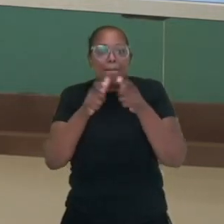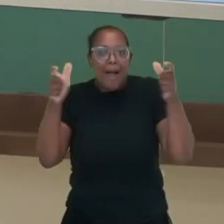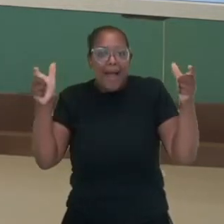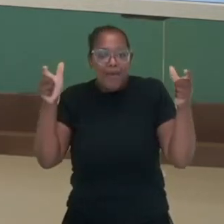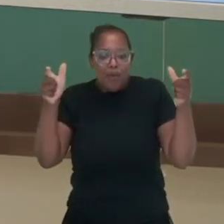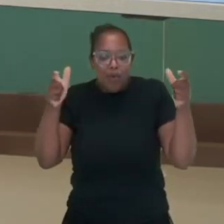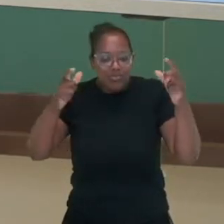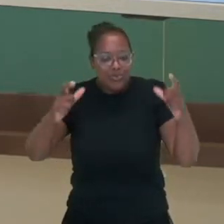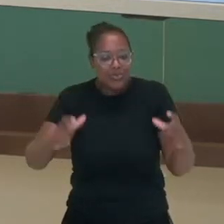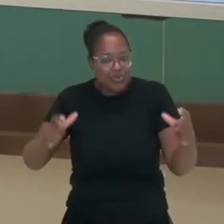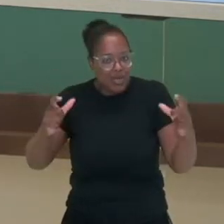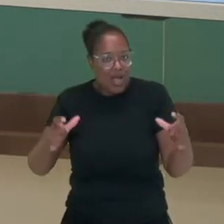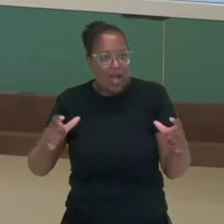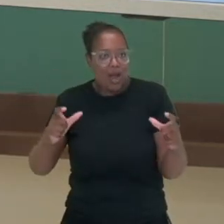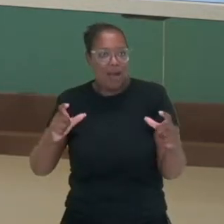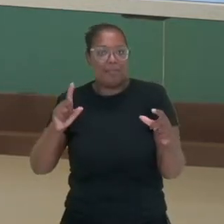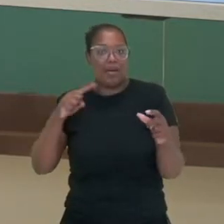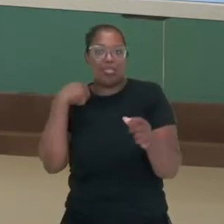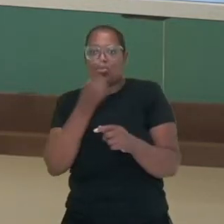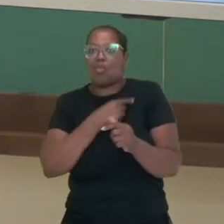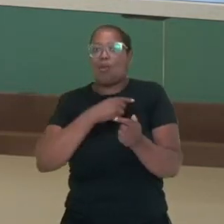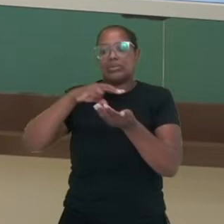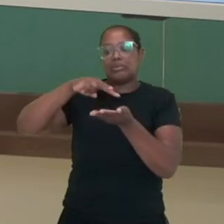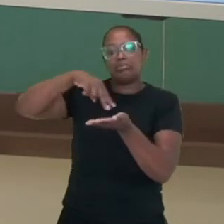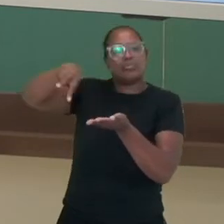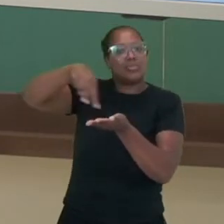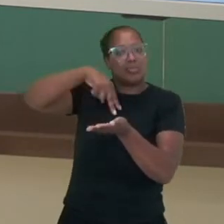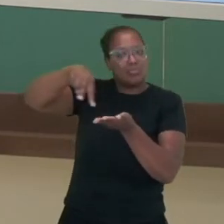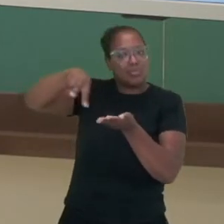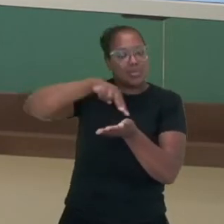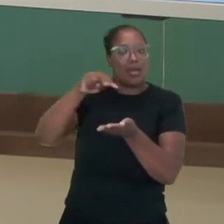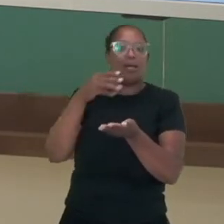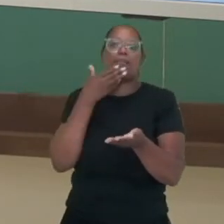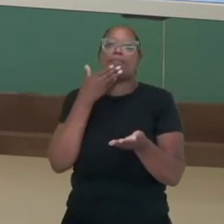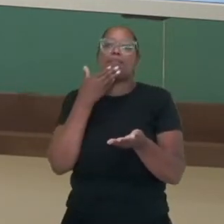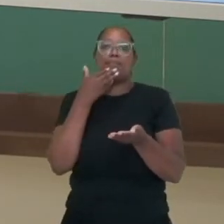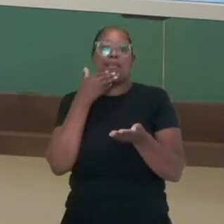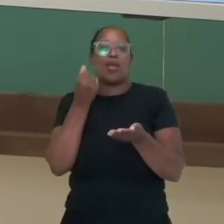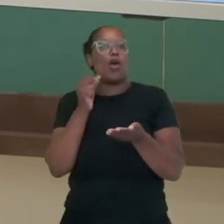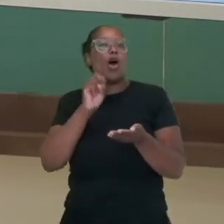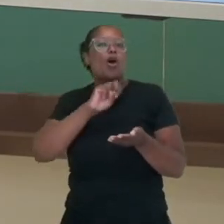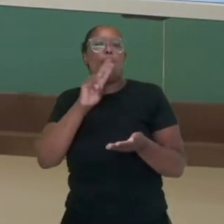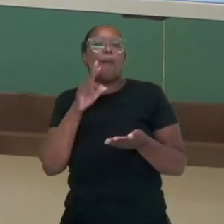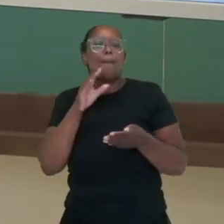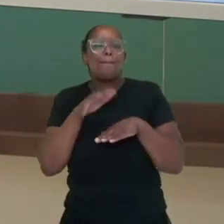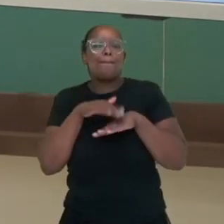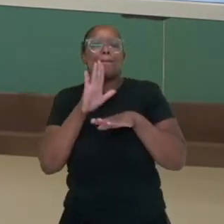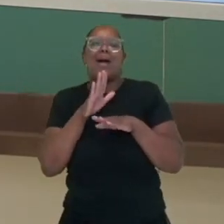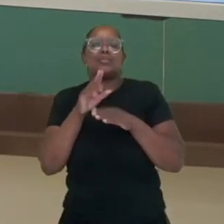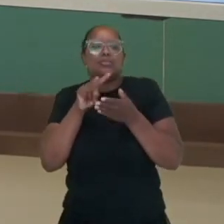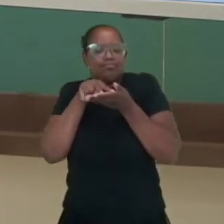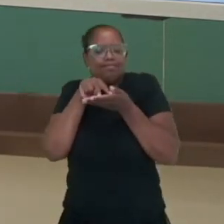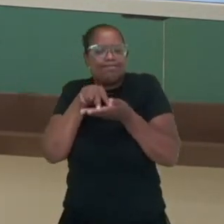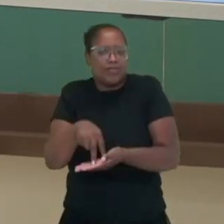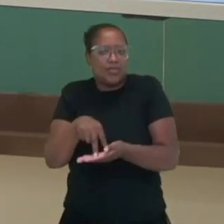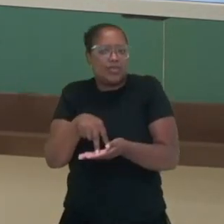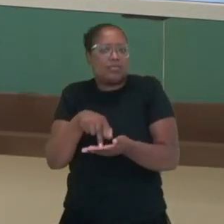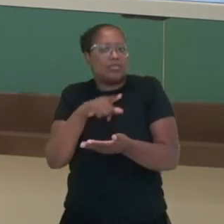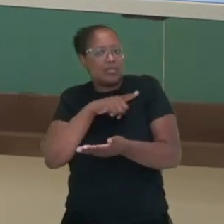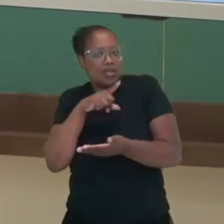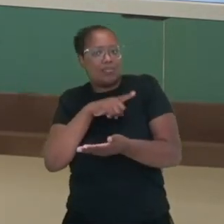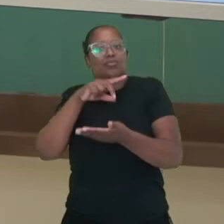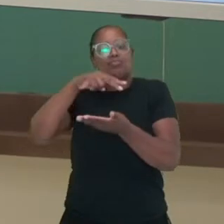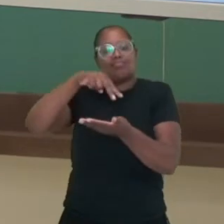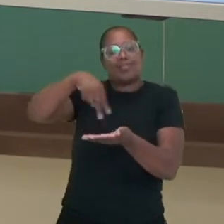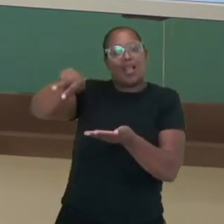espaço que nós temos para nos locomover durante a dança, mais segurança, a gente vai poder dançar